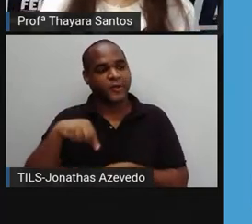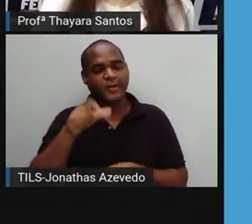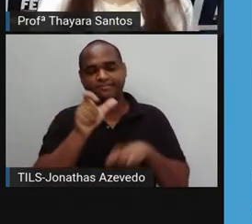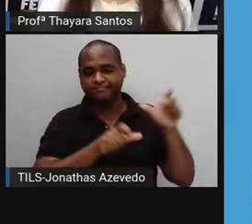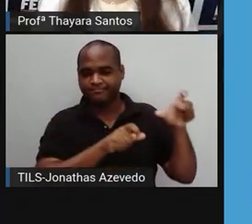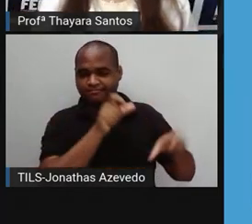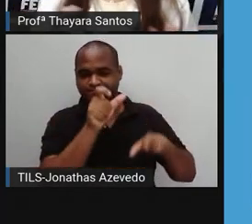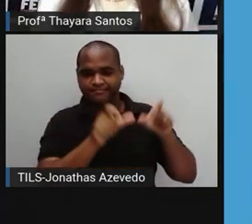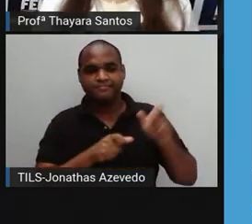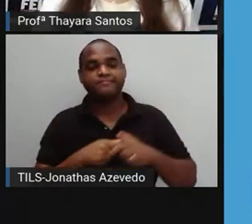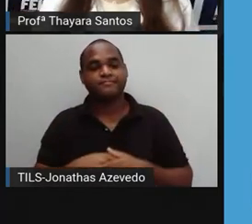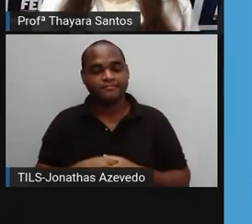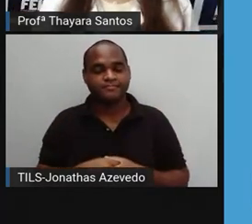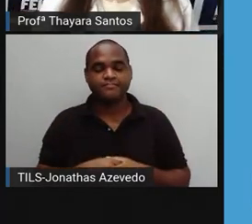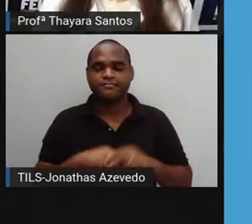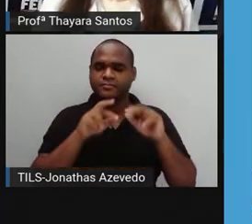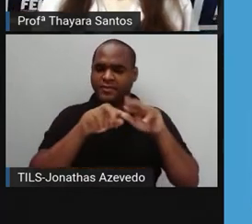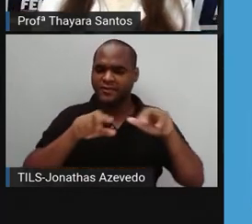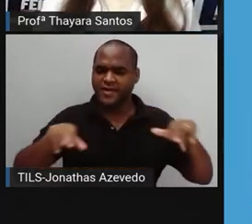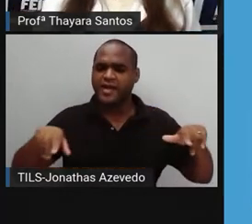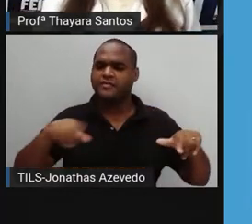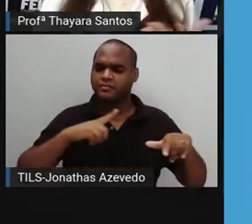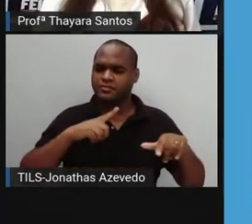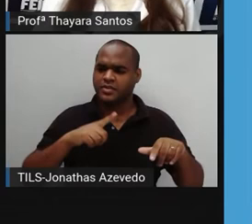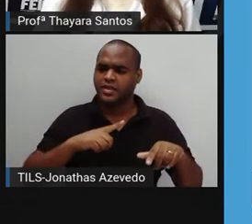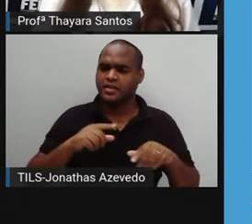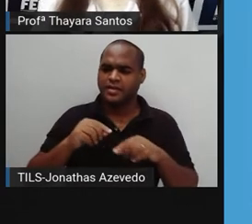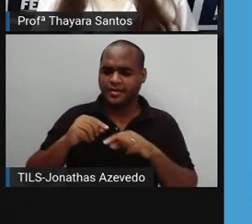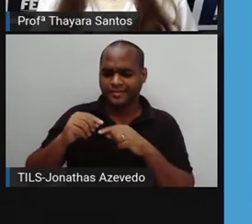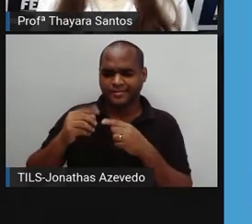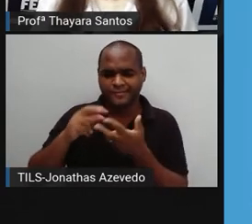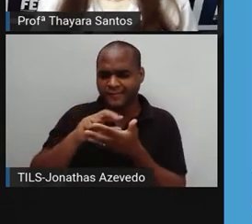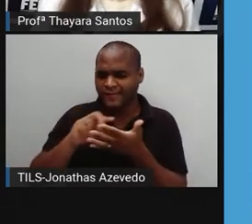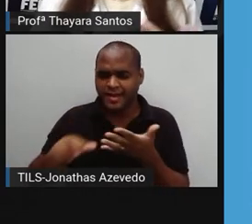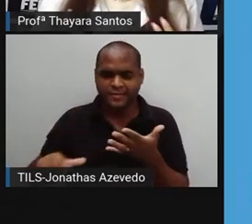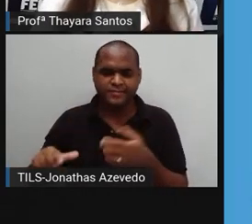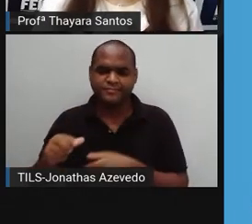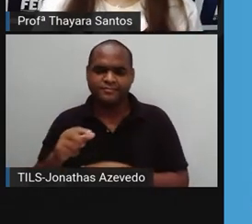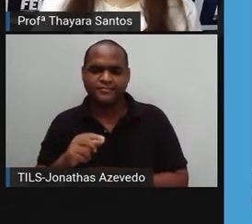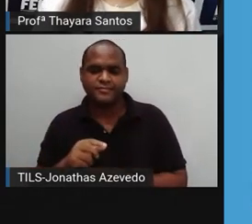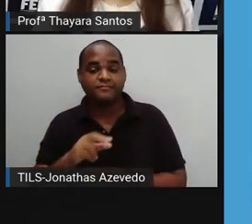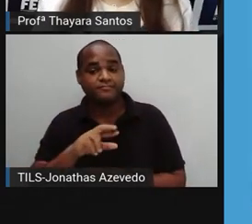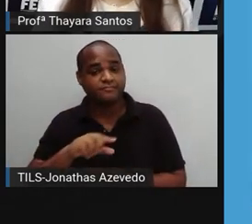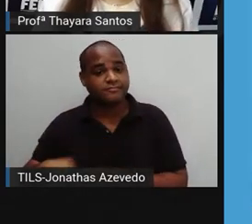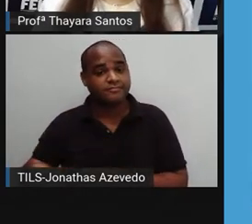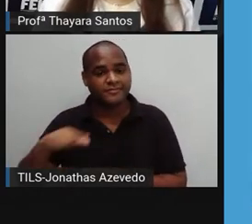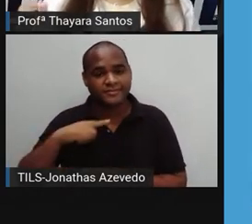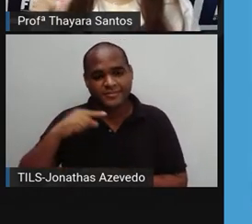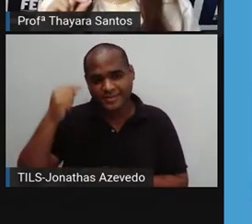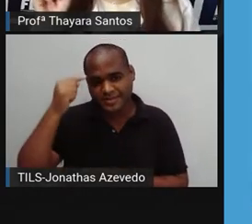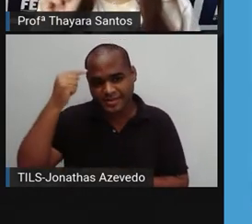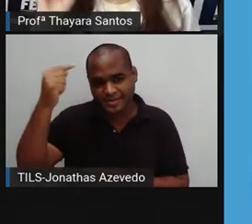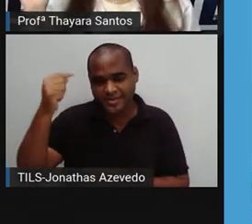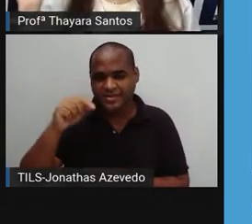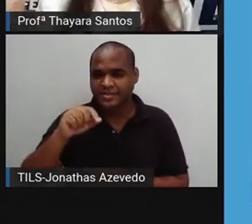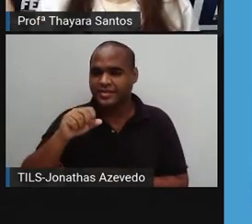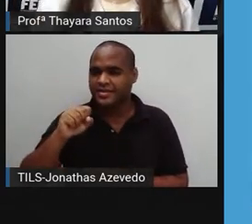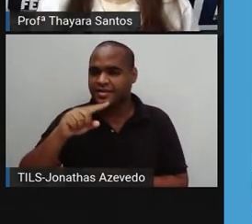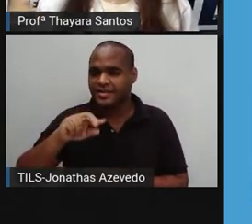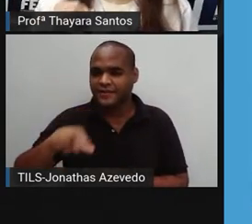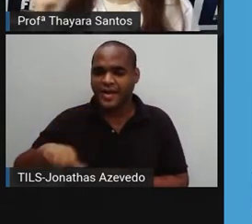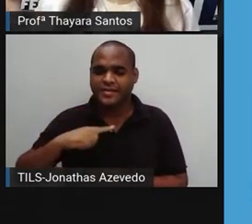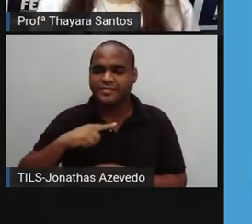coisa também, muitos dos produtos que a gente consome, de cosméticos principalmente, especialmente aqueles que têm escrito assim, é produto